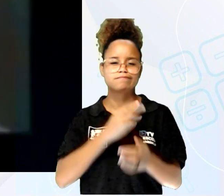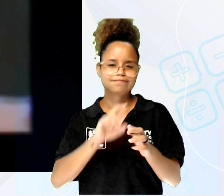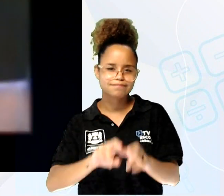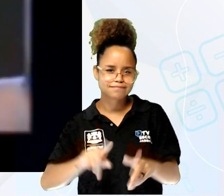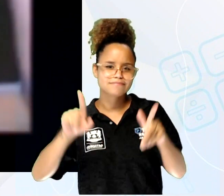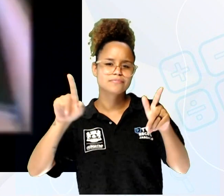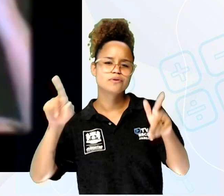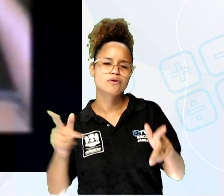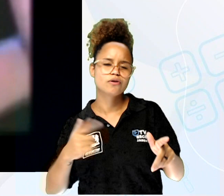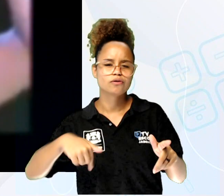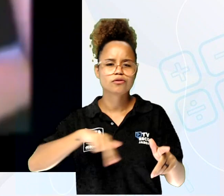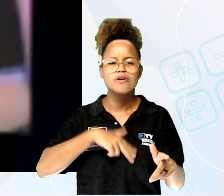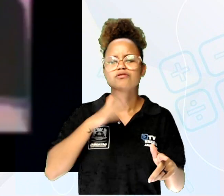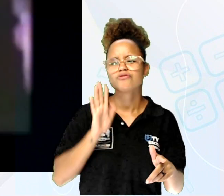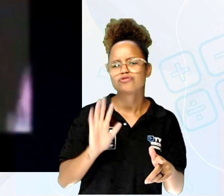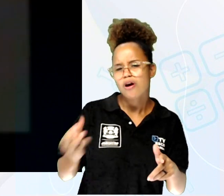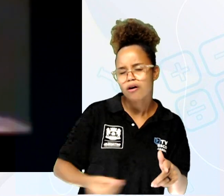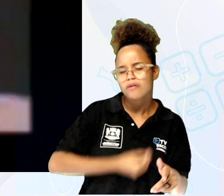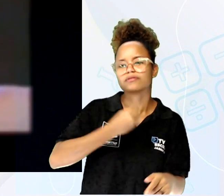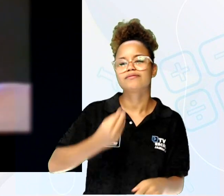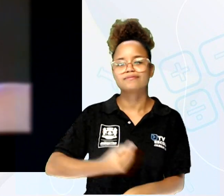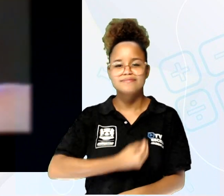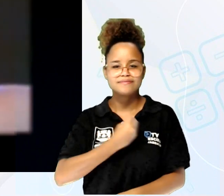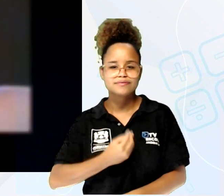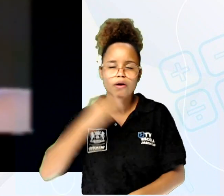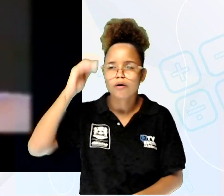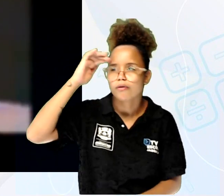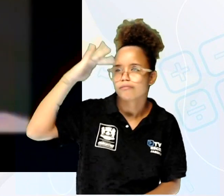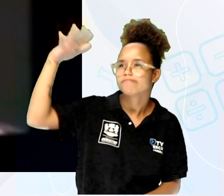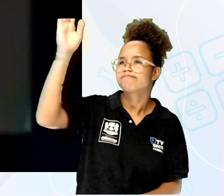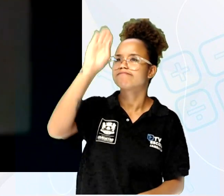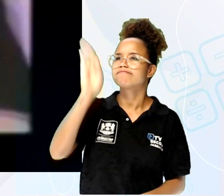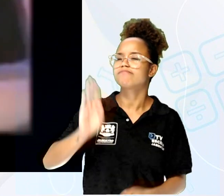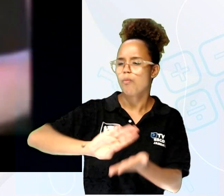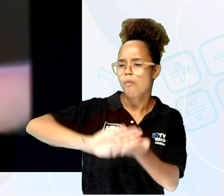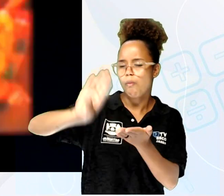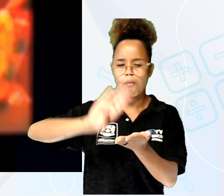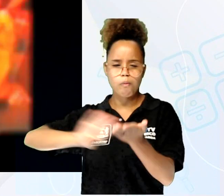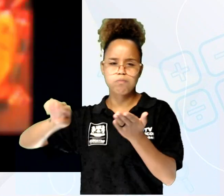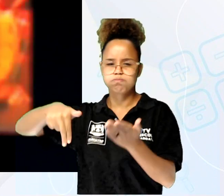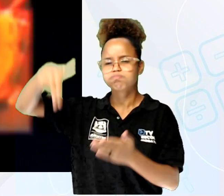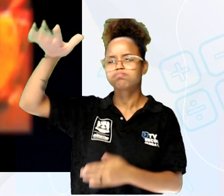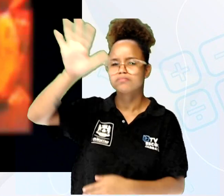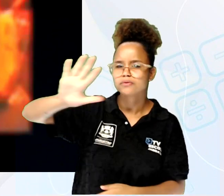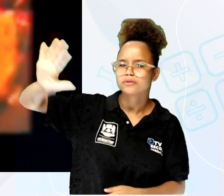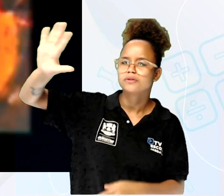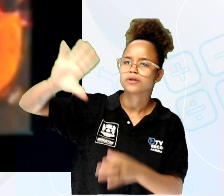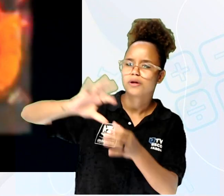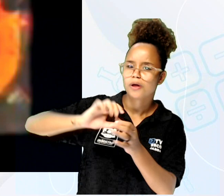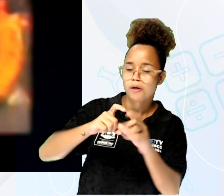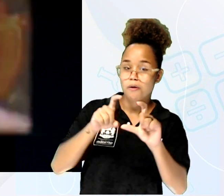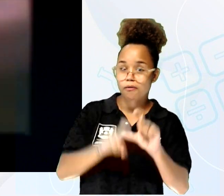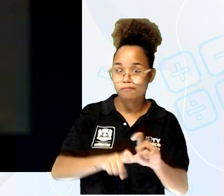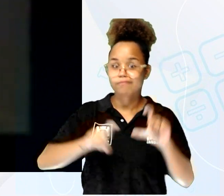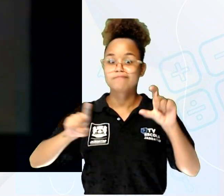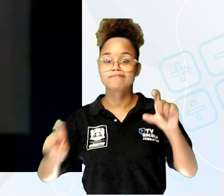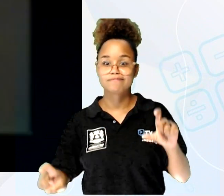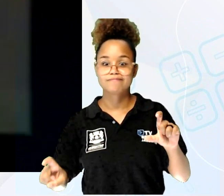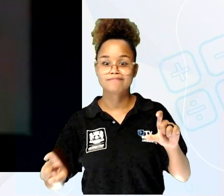do que a gente até hoje tem vivido. Imagina o Brasil ser dividido e o Nordeste fica independente do